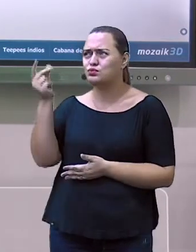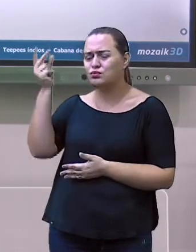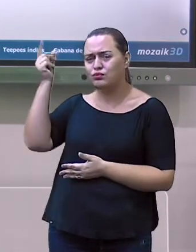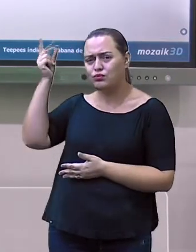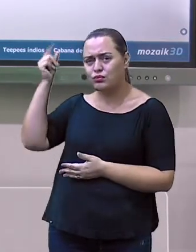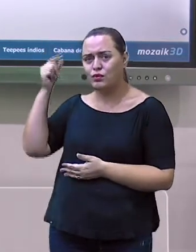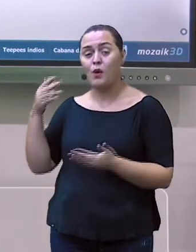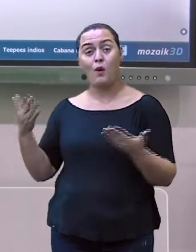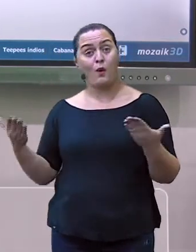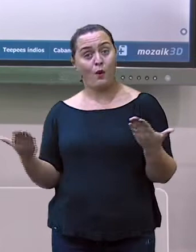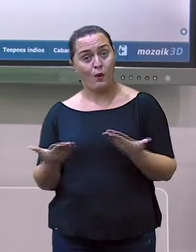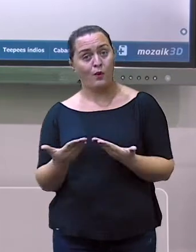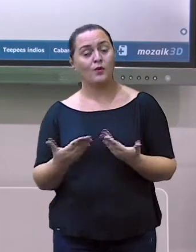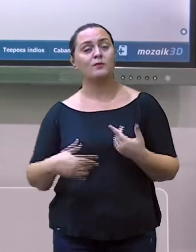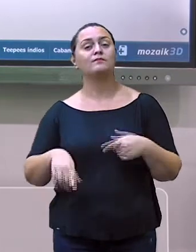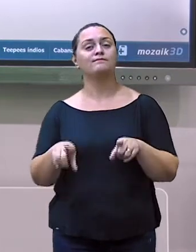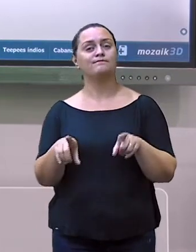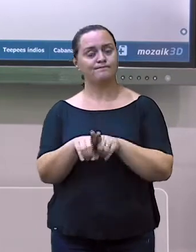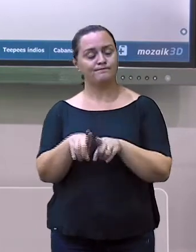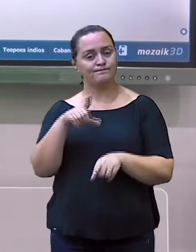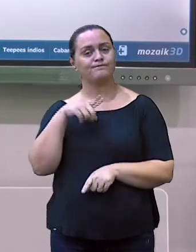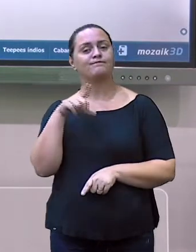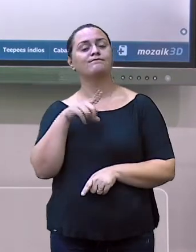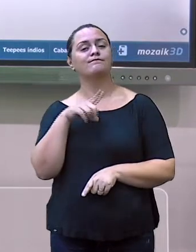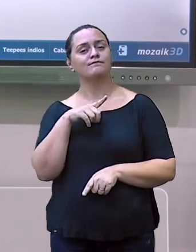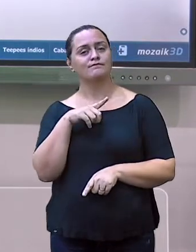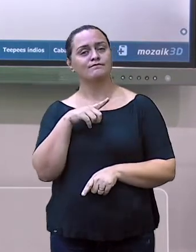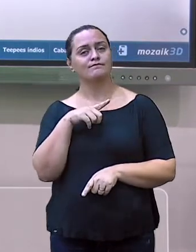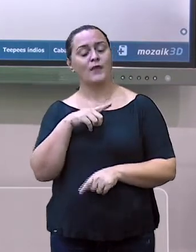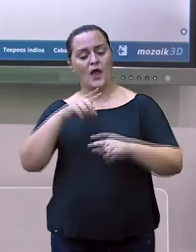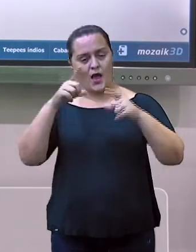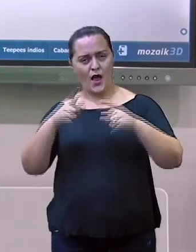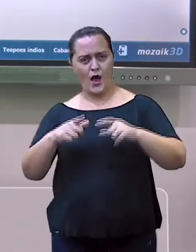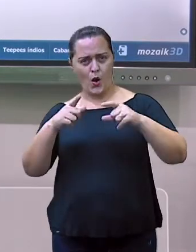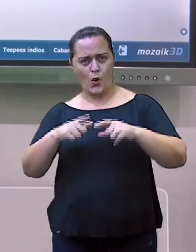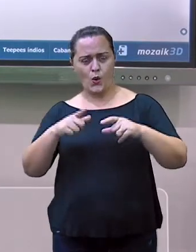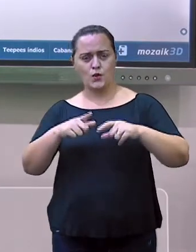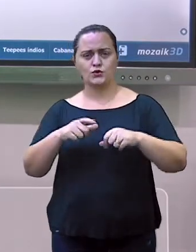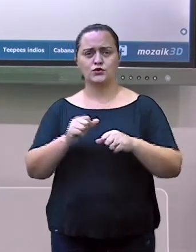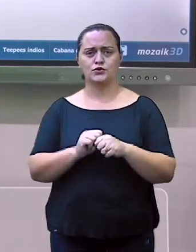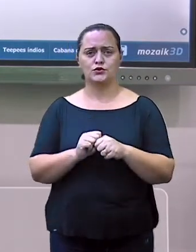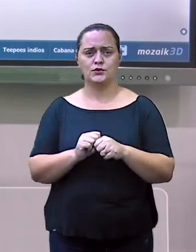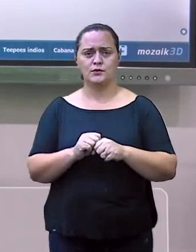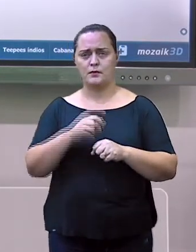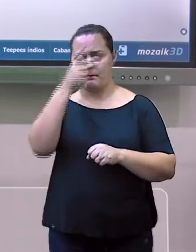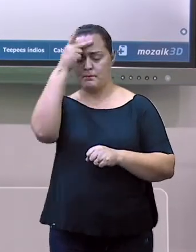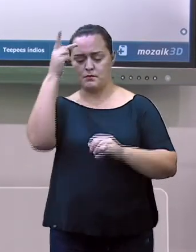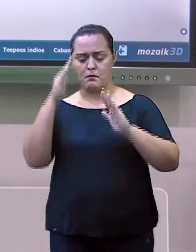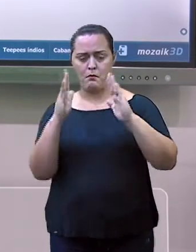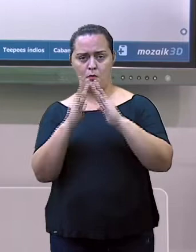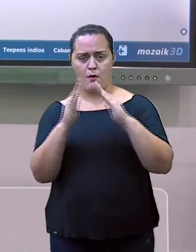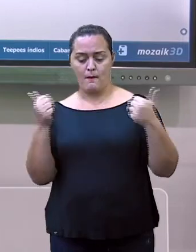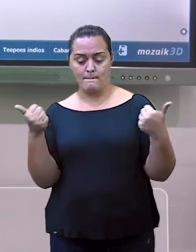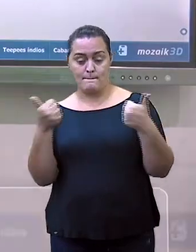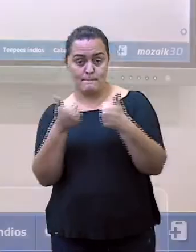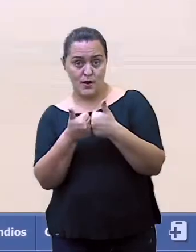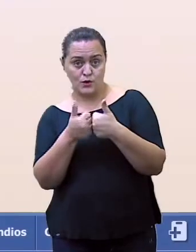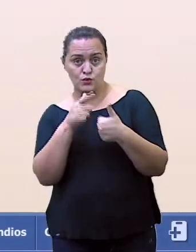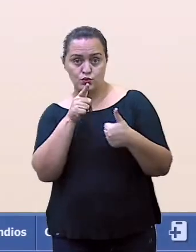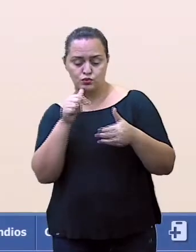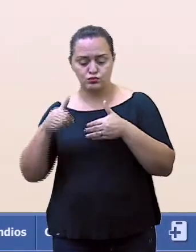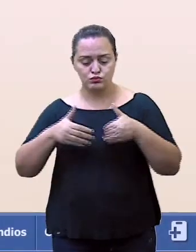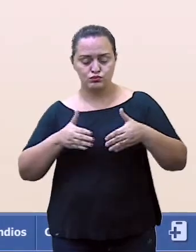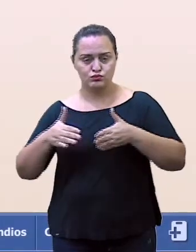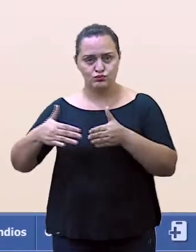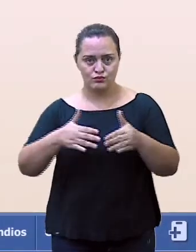construção é muito comum em algumas regiões aqui do Brasil. Observem, normalmente